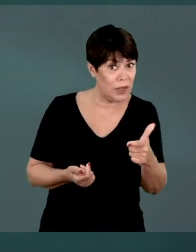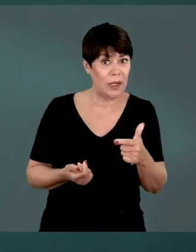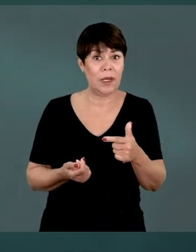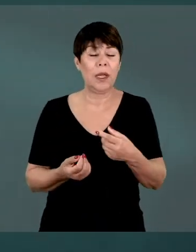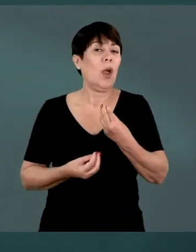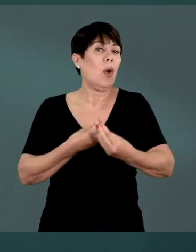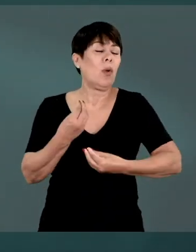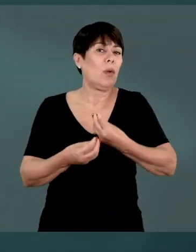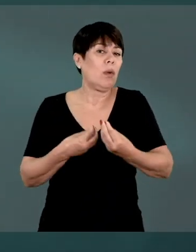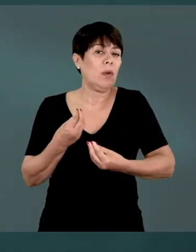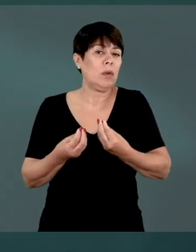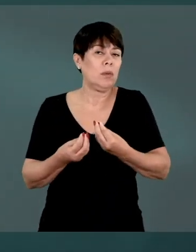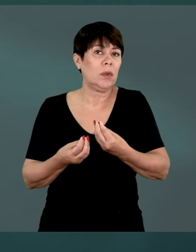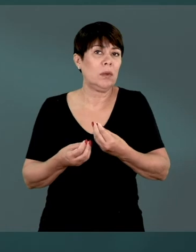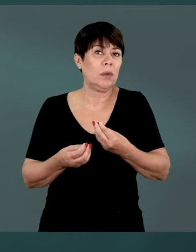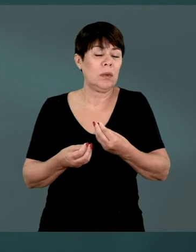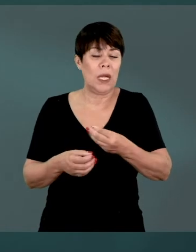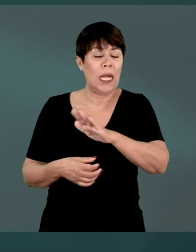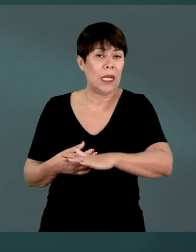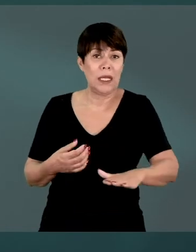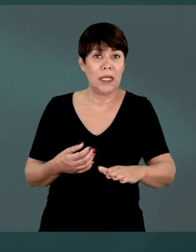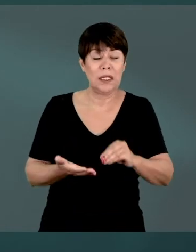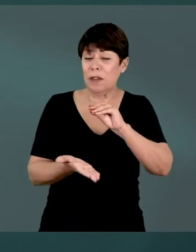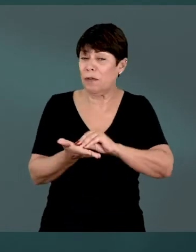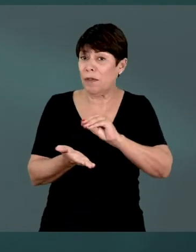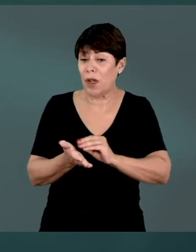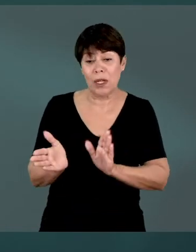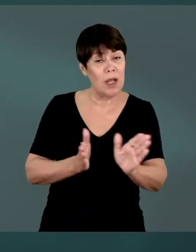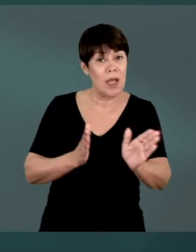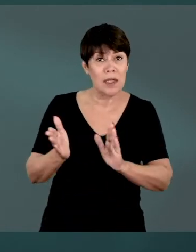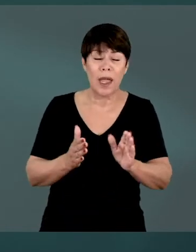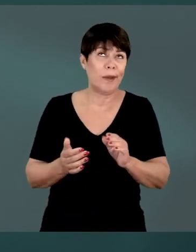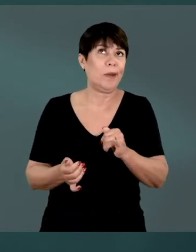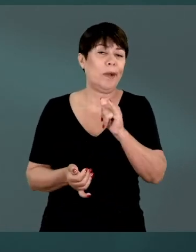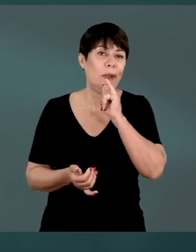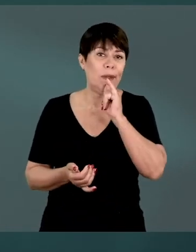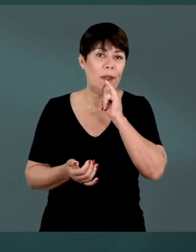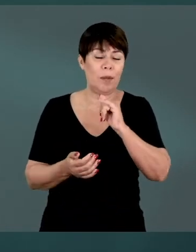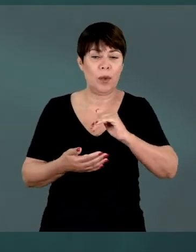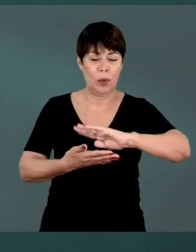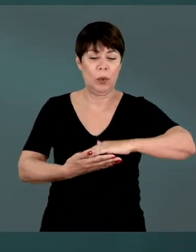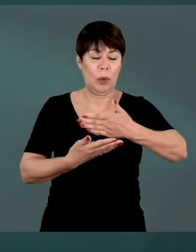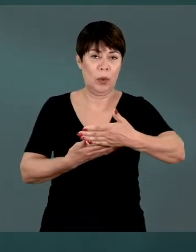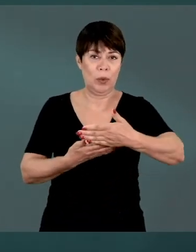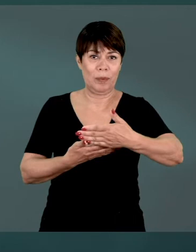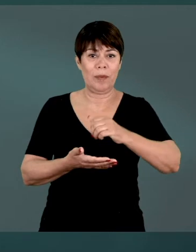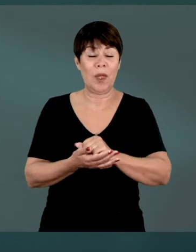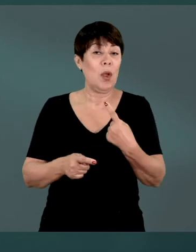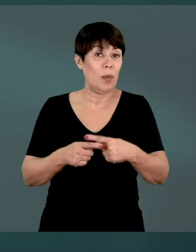eu tenho certeza que essa criança não tem acesso a um laptop, por exemplo. já que